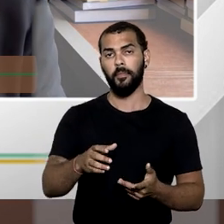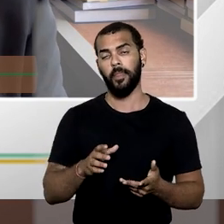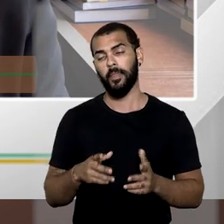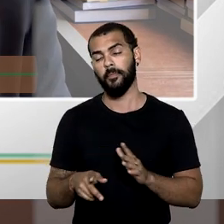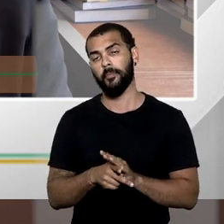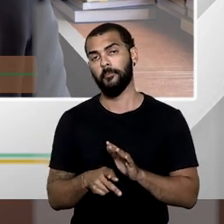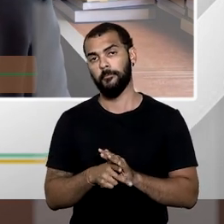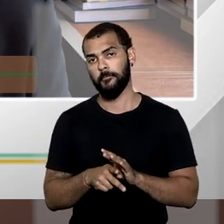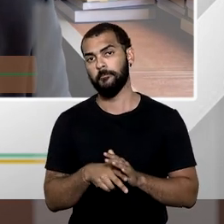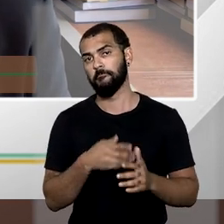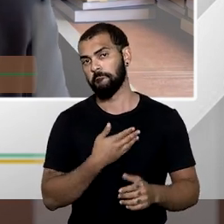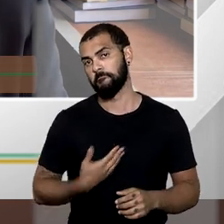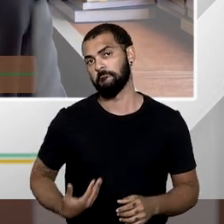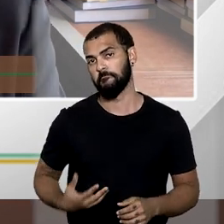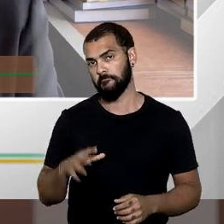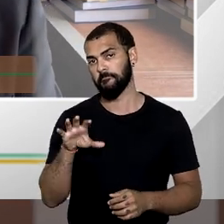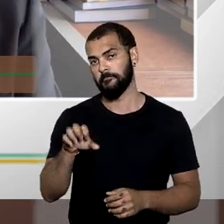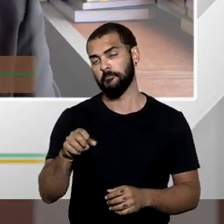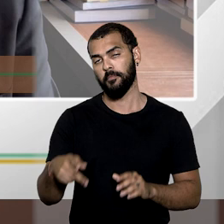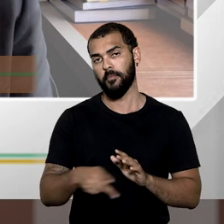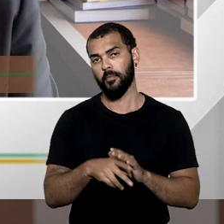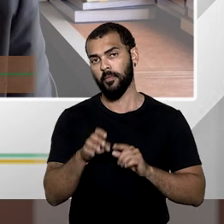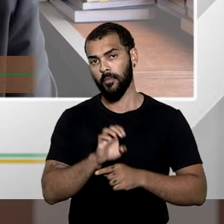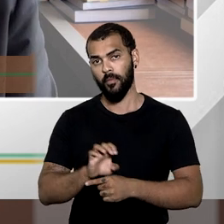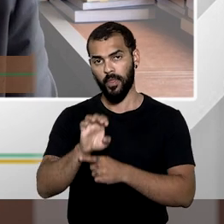expropriatória de desapropriação para o Estado.